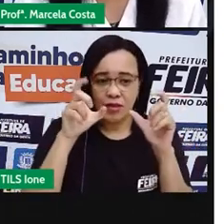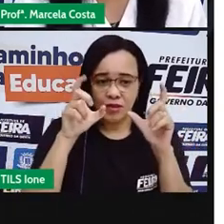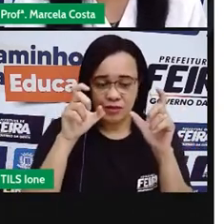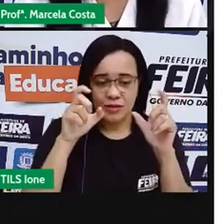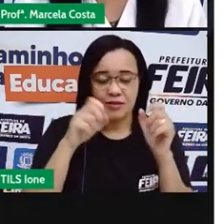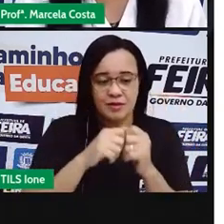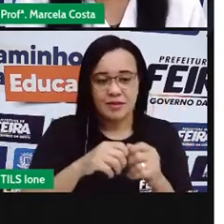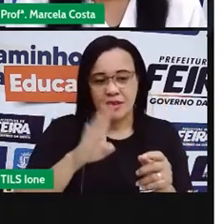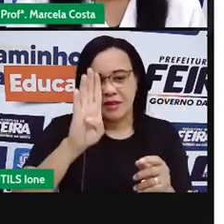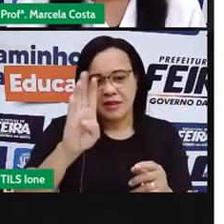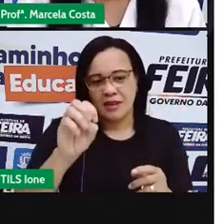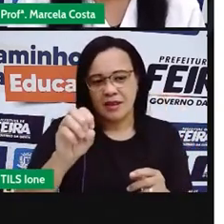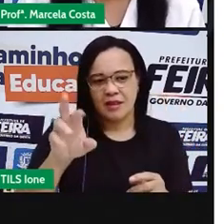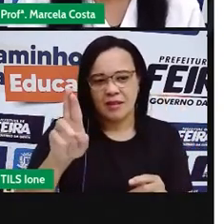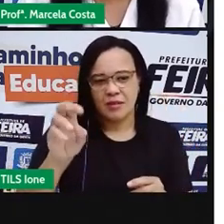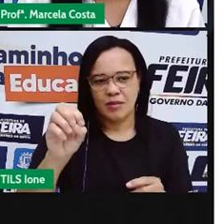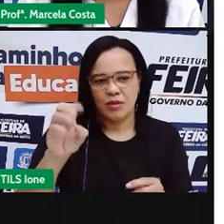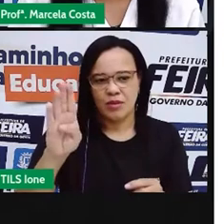Voboleta.